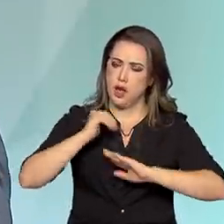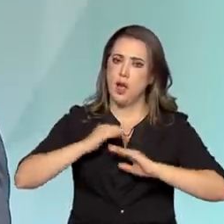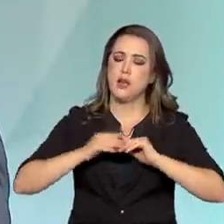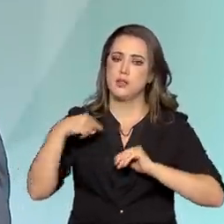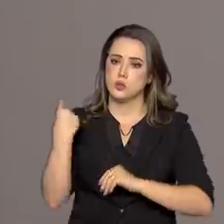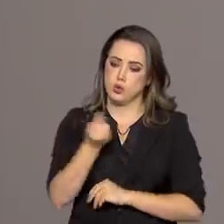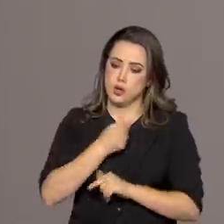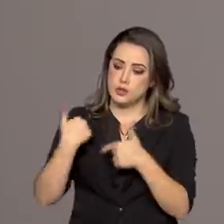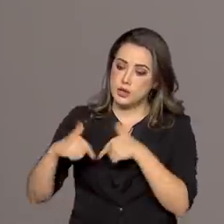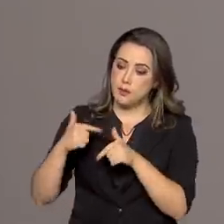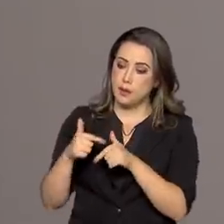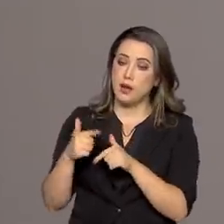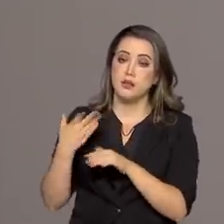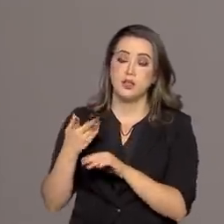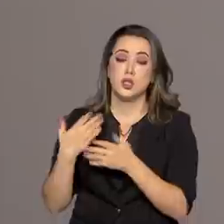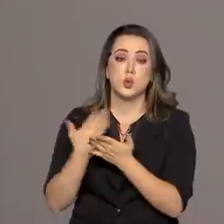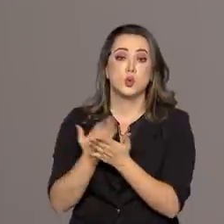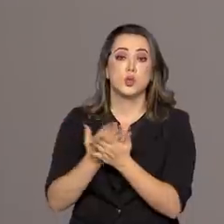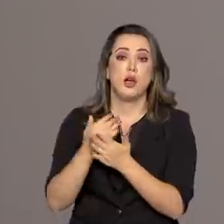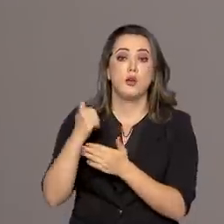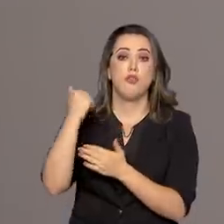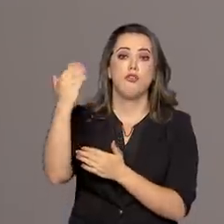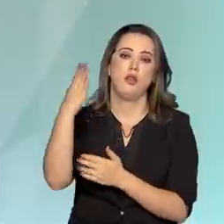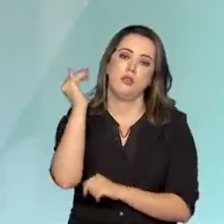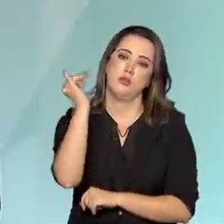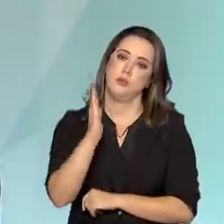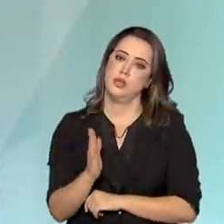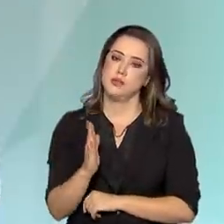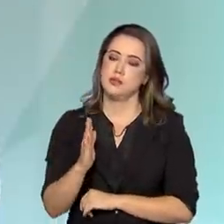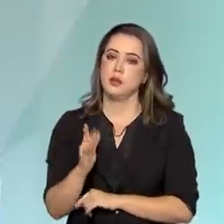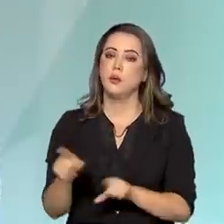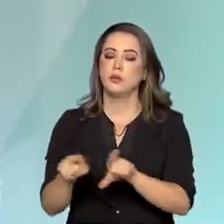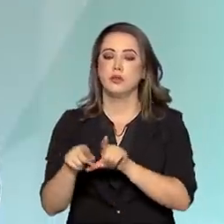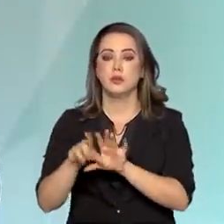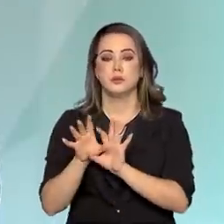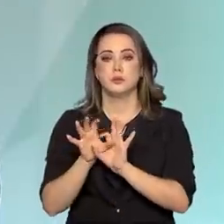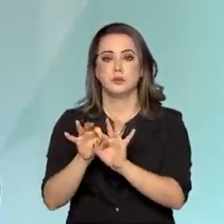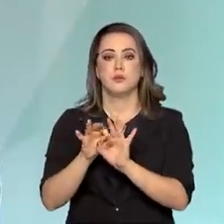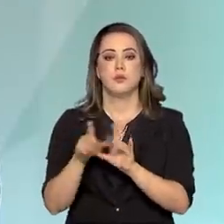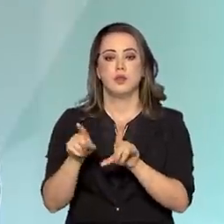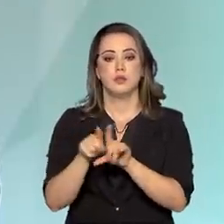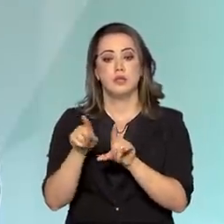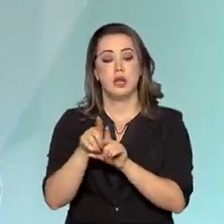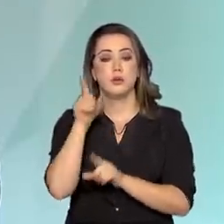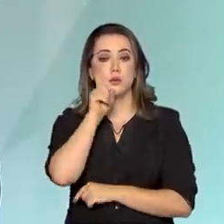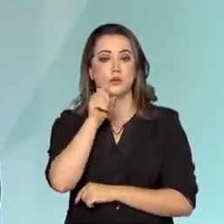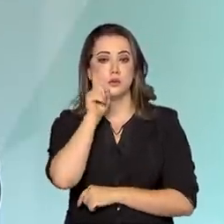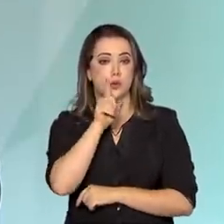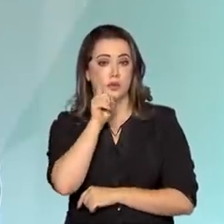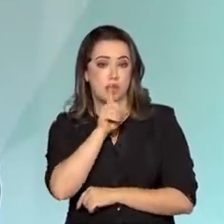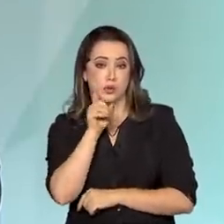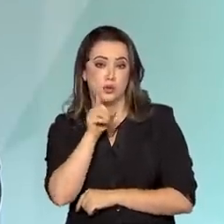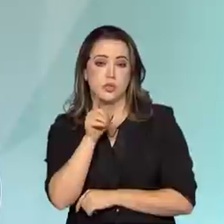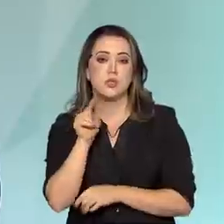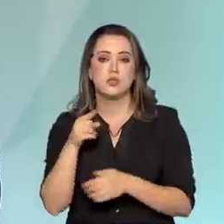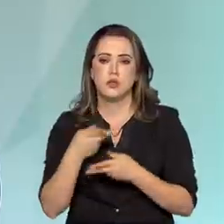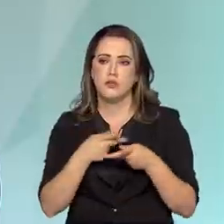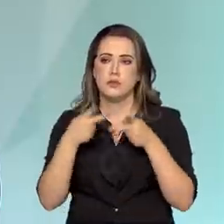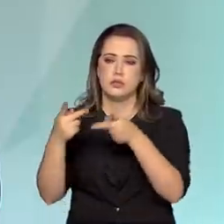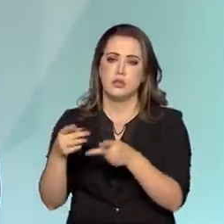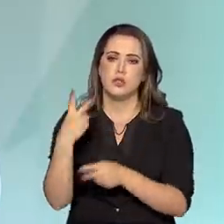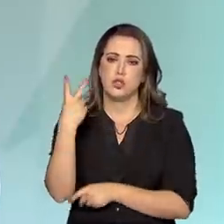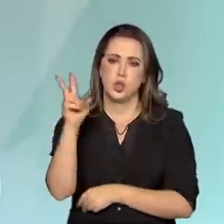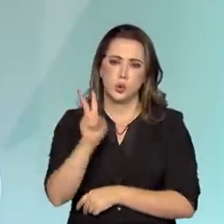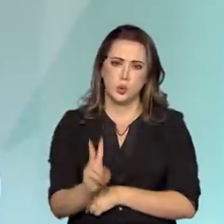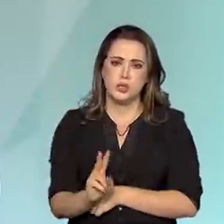países, a gente sabe que existem algumas técnicas, tem uma cooperação com a biblioteca lá que fica em Washington, que é a Library of Congress, que eu já tive a oportunidade de visitar duas